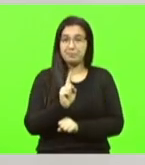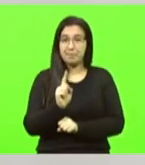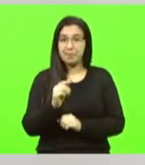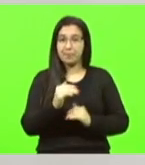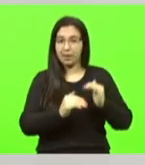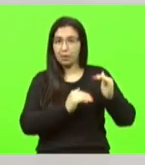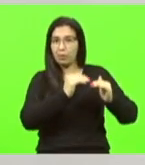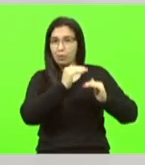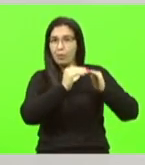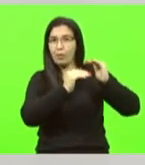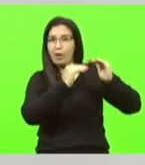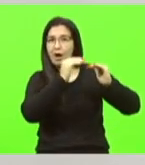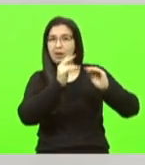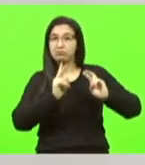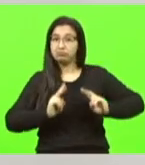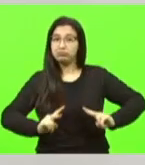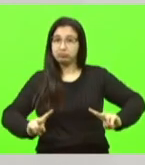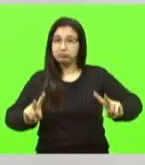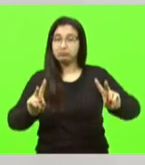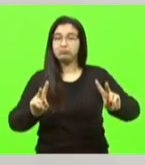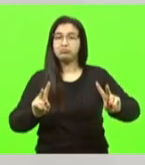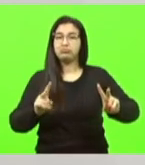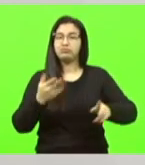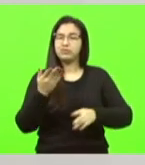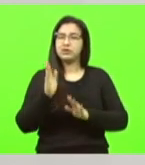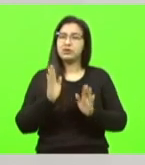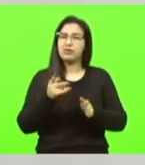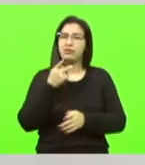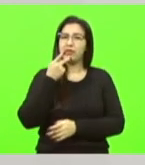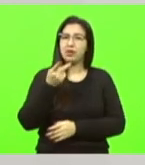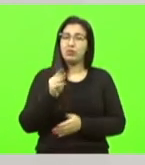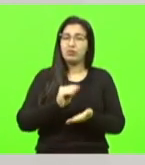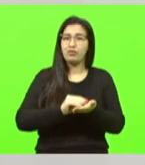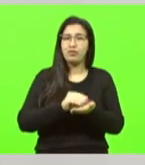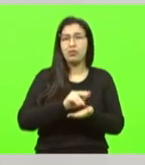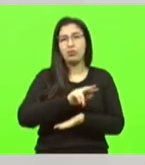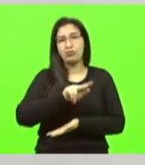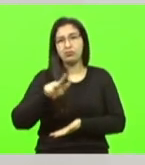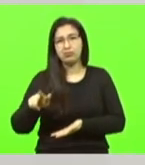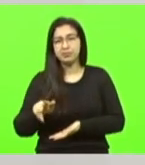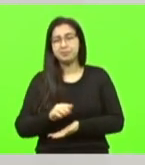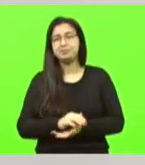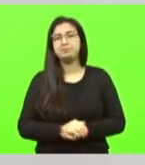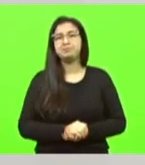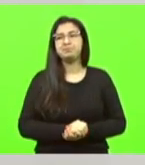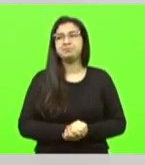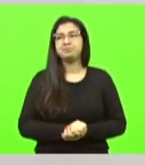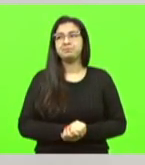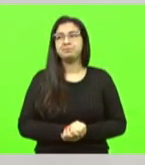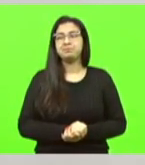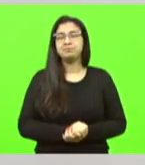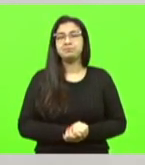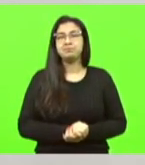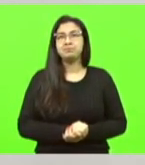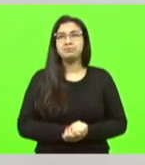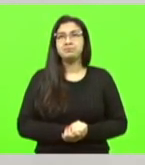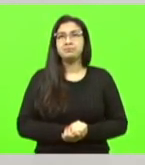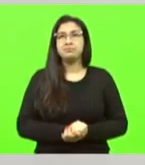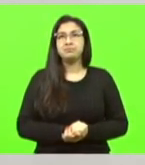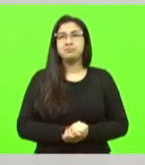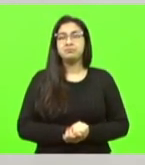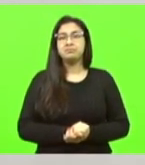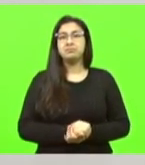foi constante inclusive como o senhor bem citou aí chegou a faltar insumos para nós no setor da construção civil isso também acabou